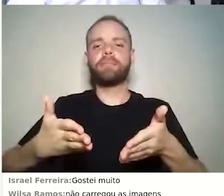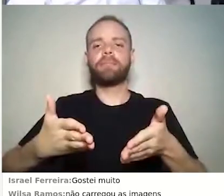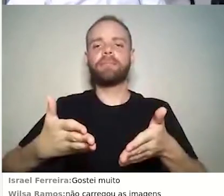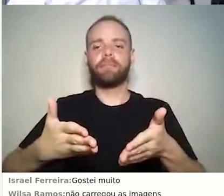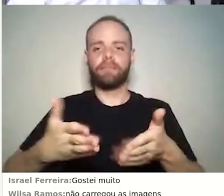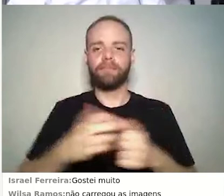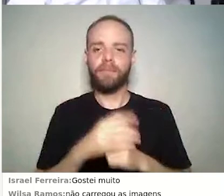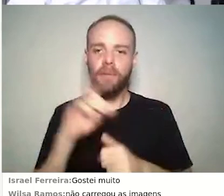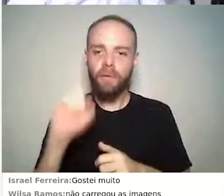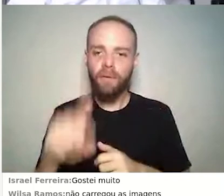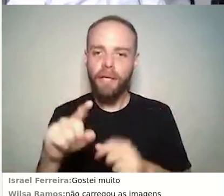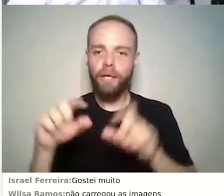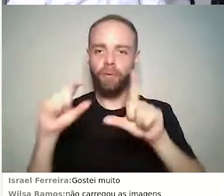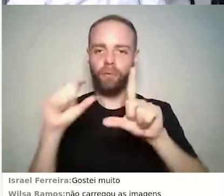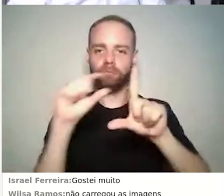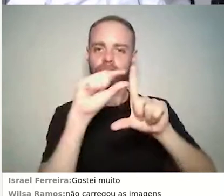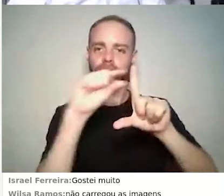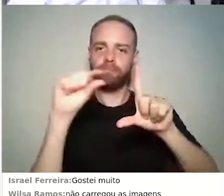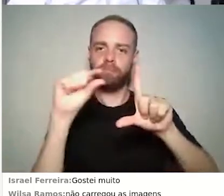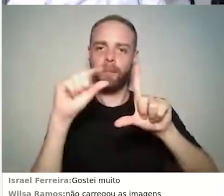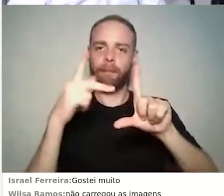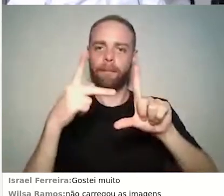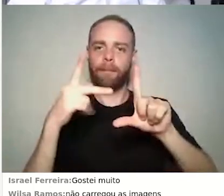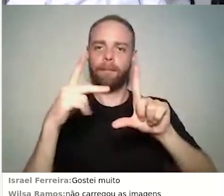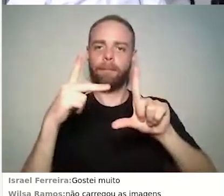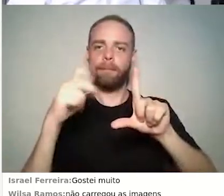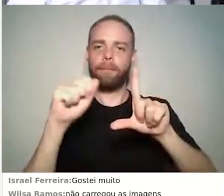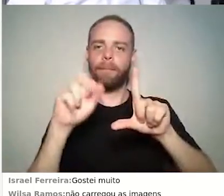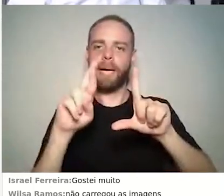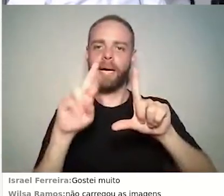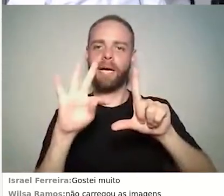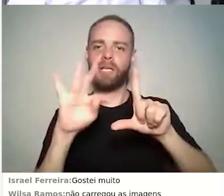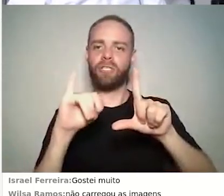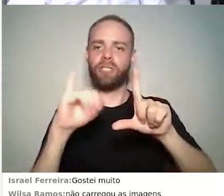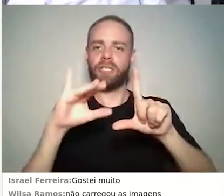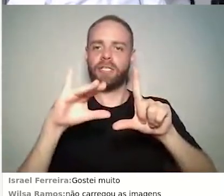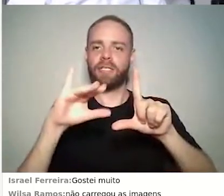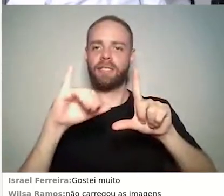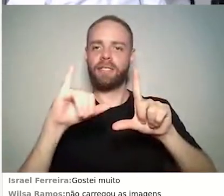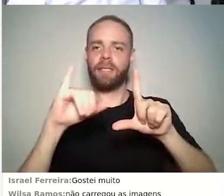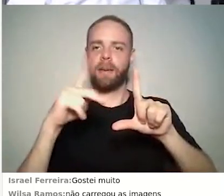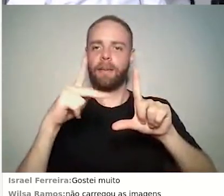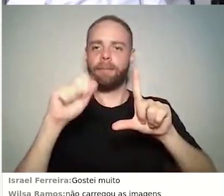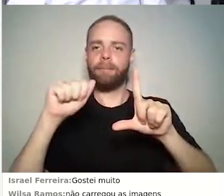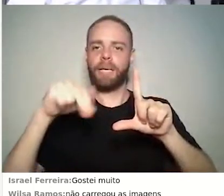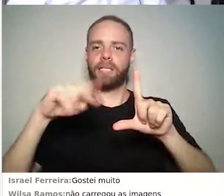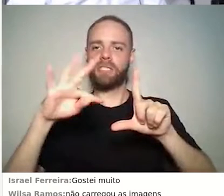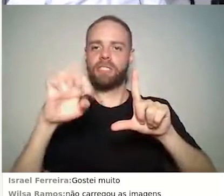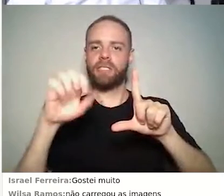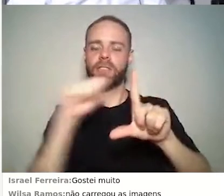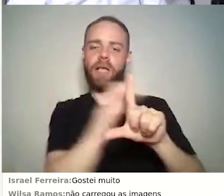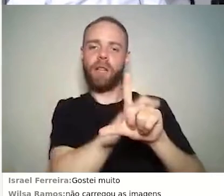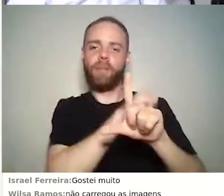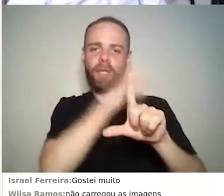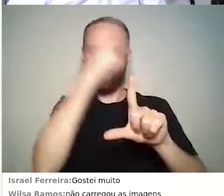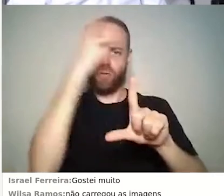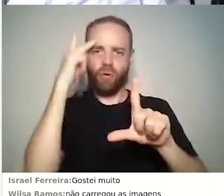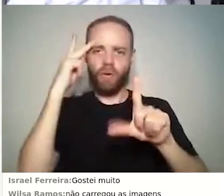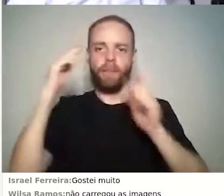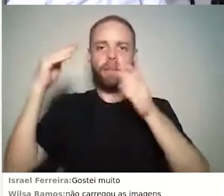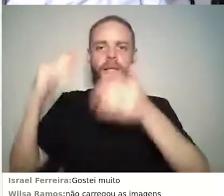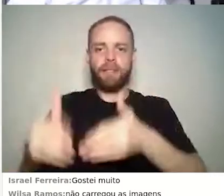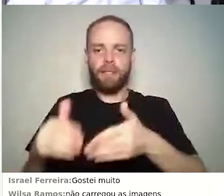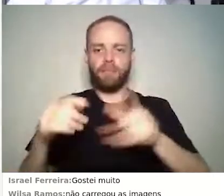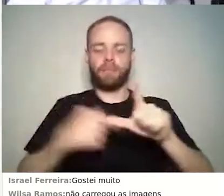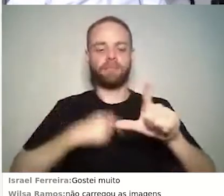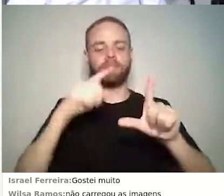participantes, ele me traz a lista de todos os participantes. Obviamente, eu tenho alguns tipos